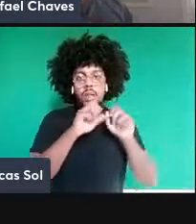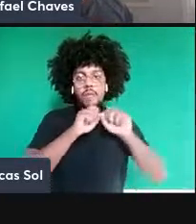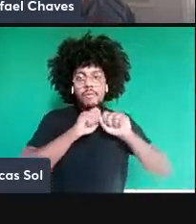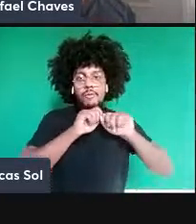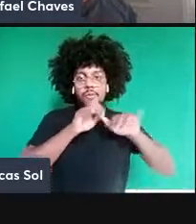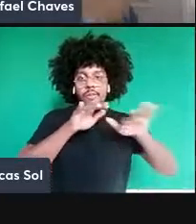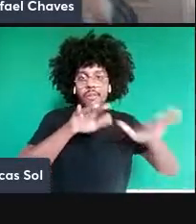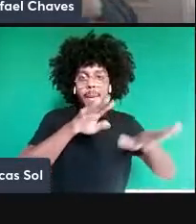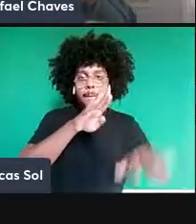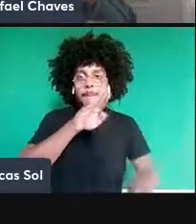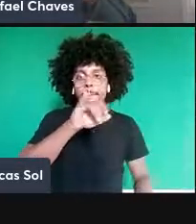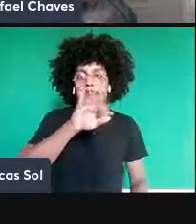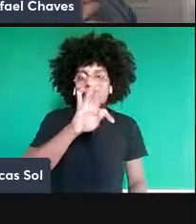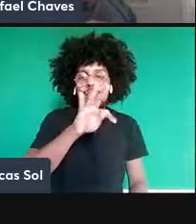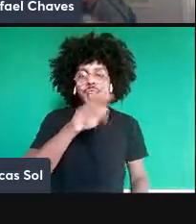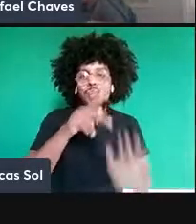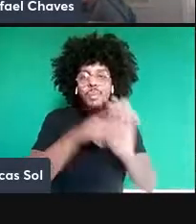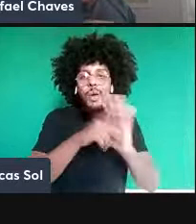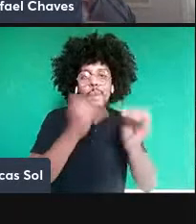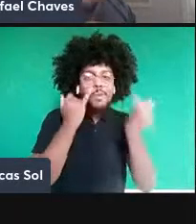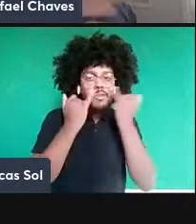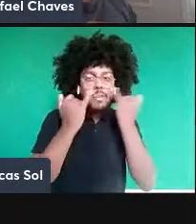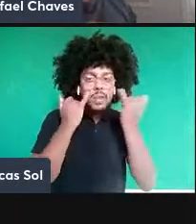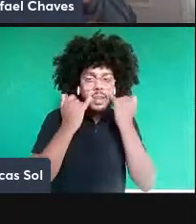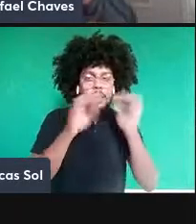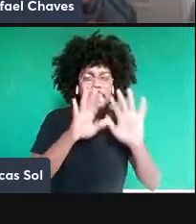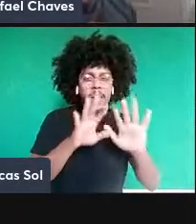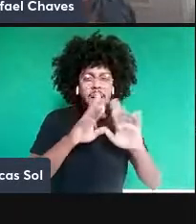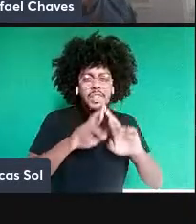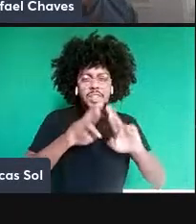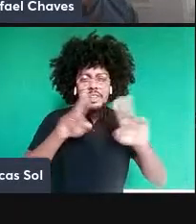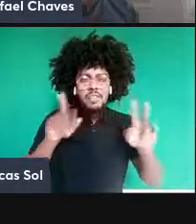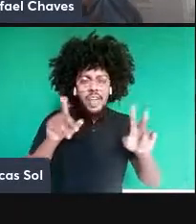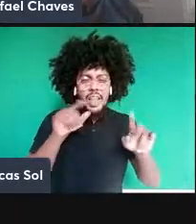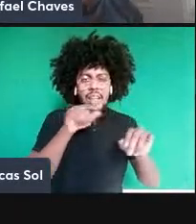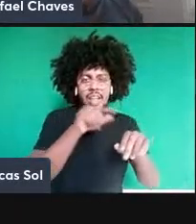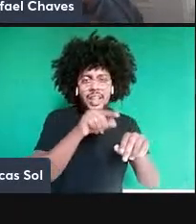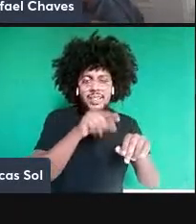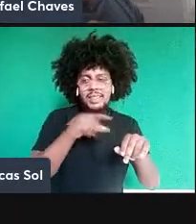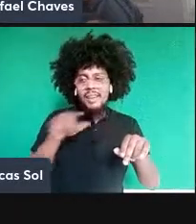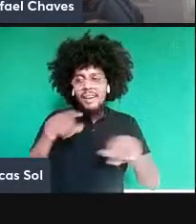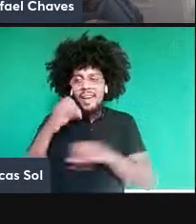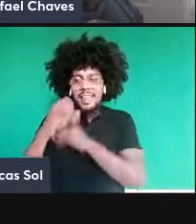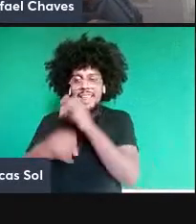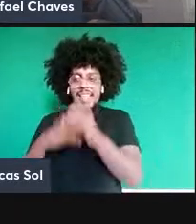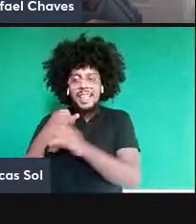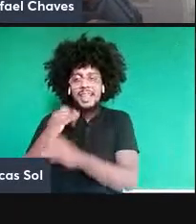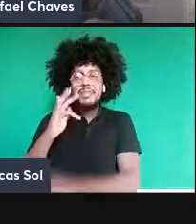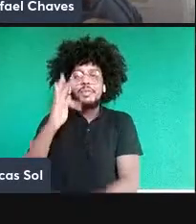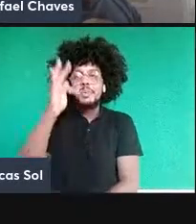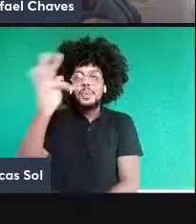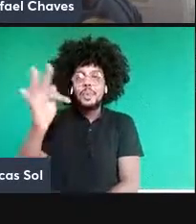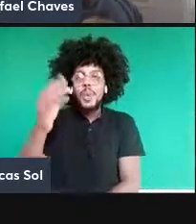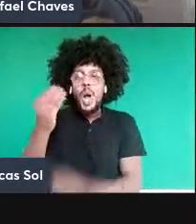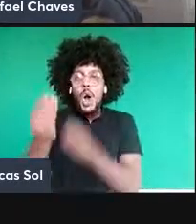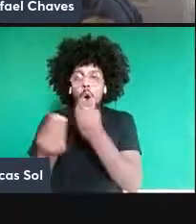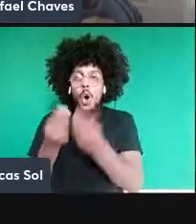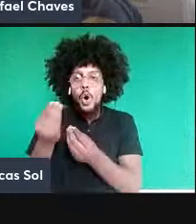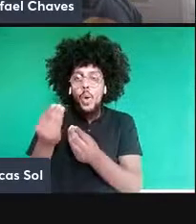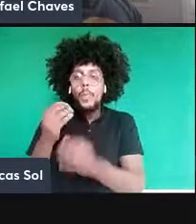informação. A diferença dessa internet para a internet do futuro, vamos dizer assim, é que nessa internet quântica,